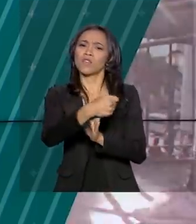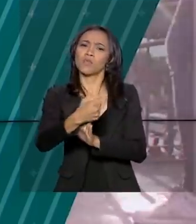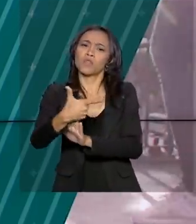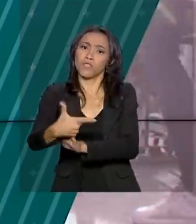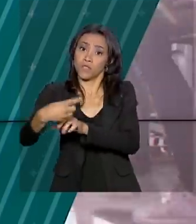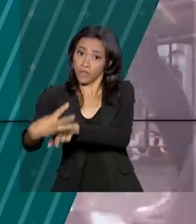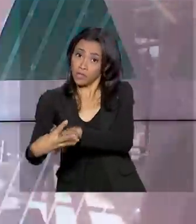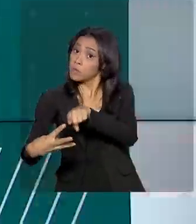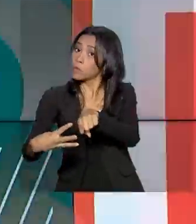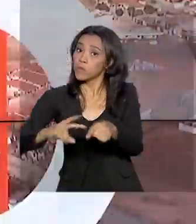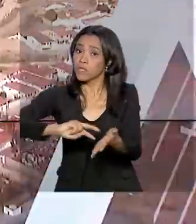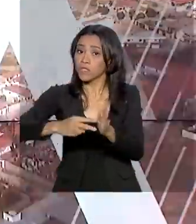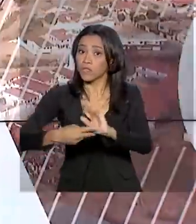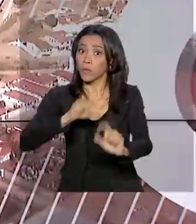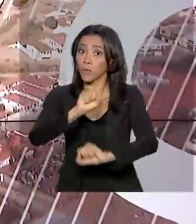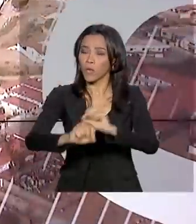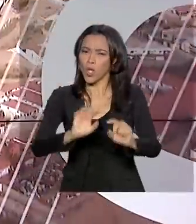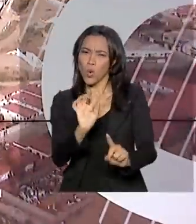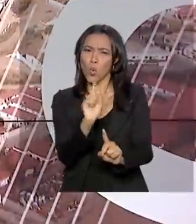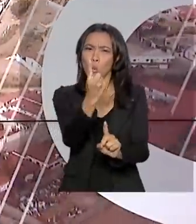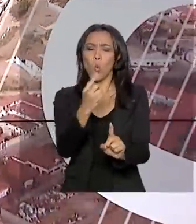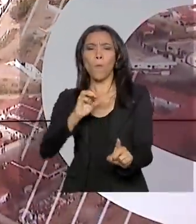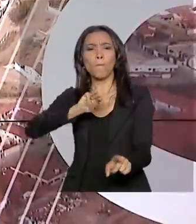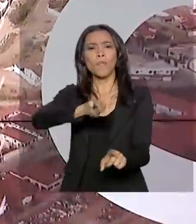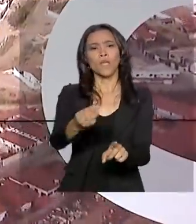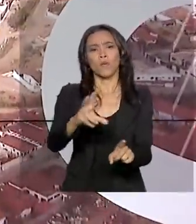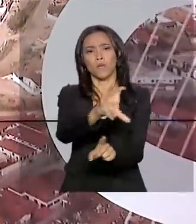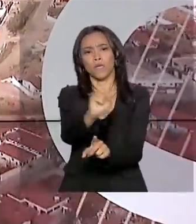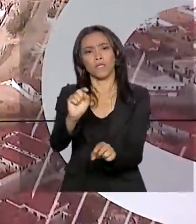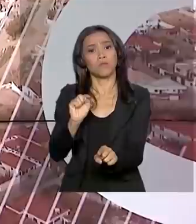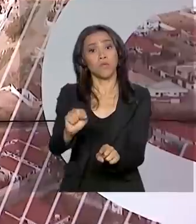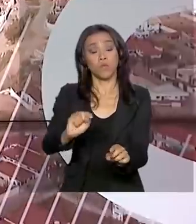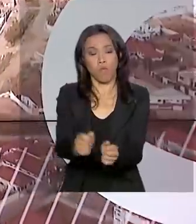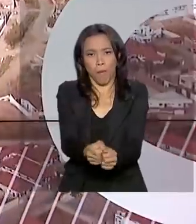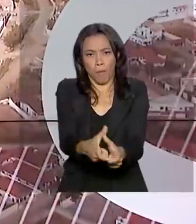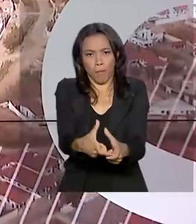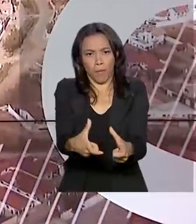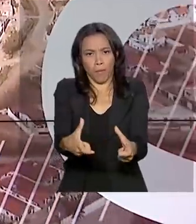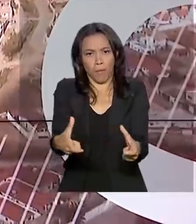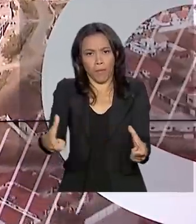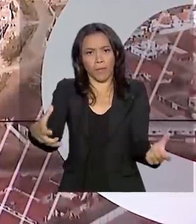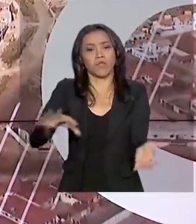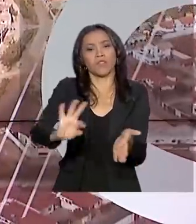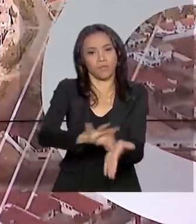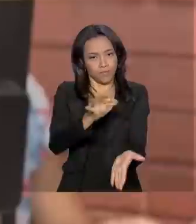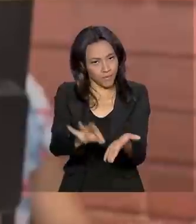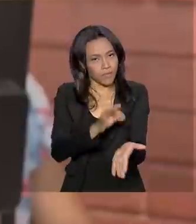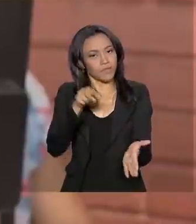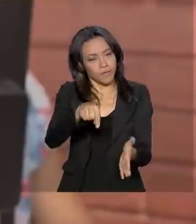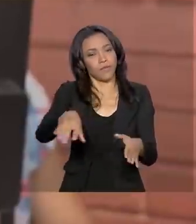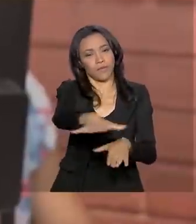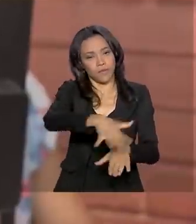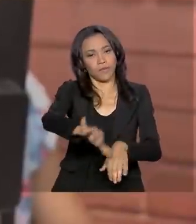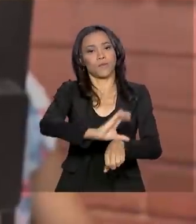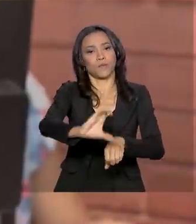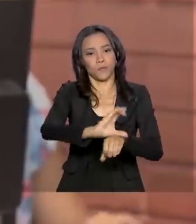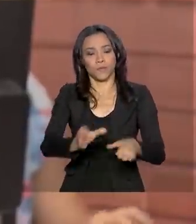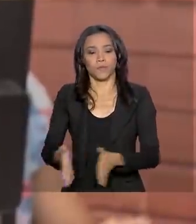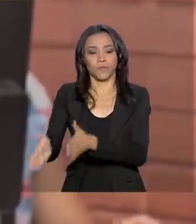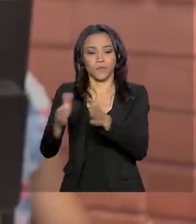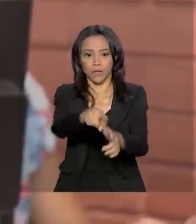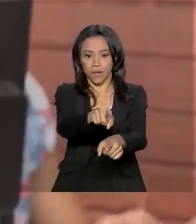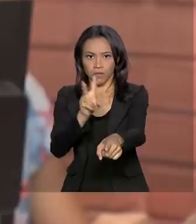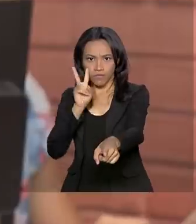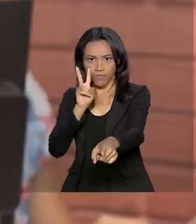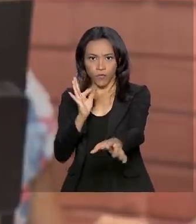Isso significa ampliar em um milhão e meio o número de matriculados nesses cursos. De olho no